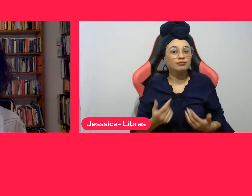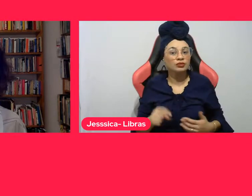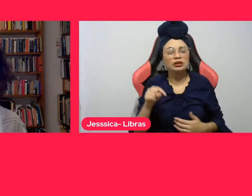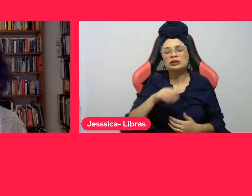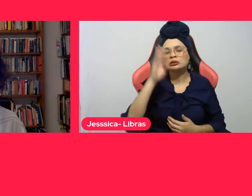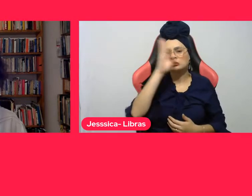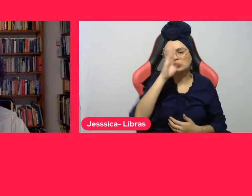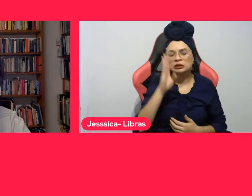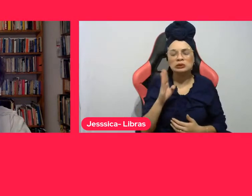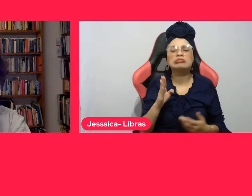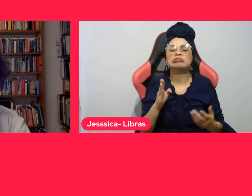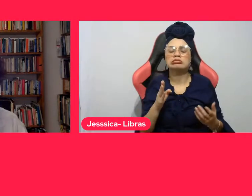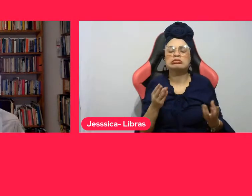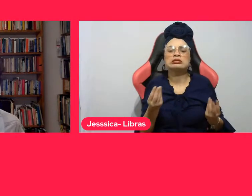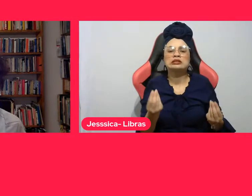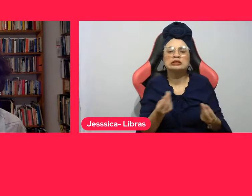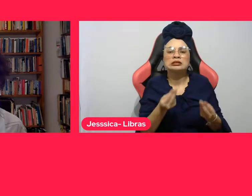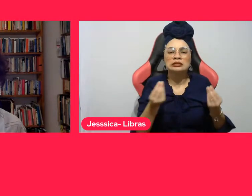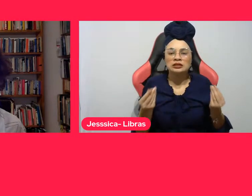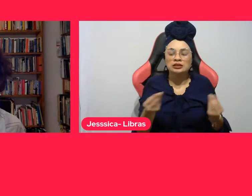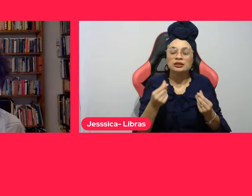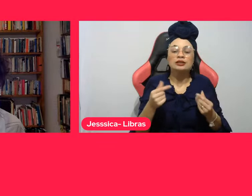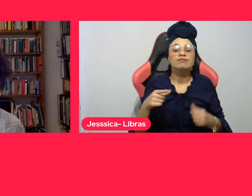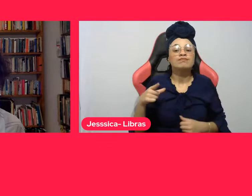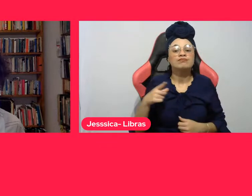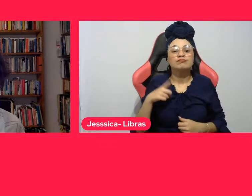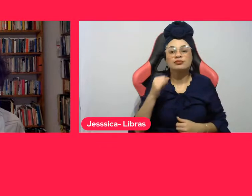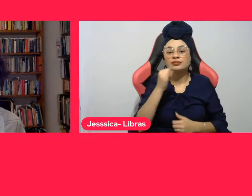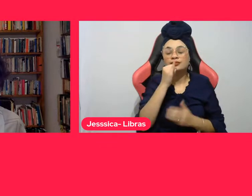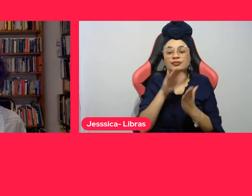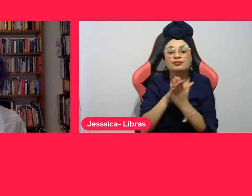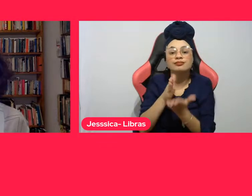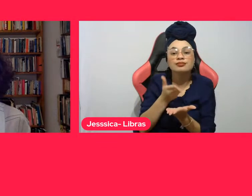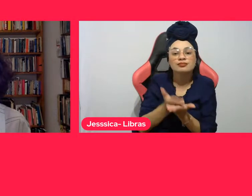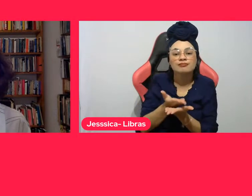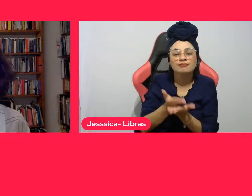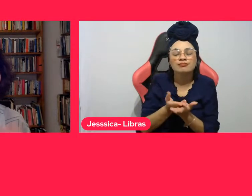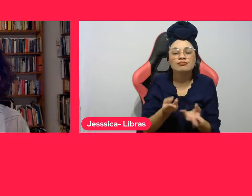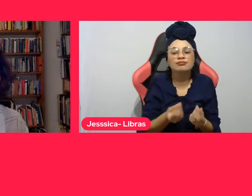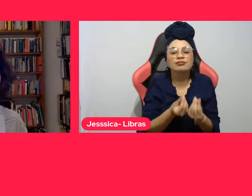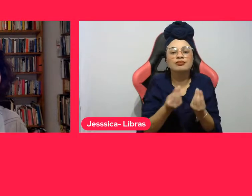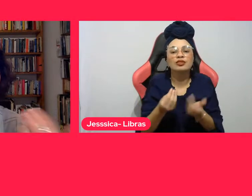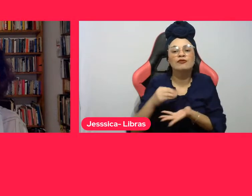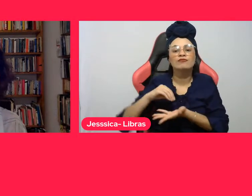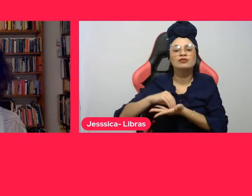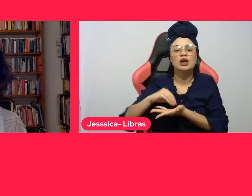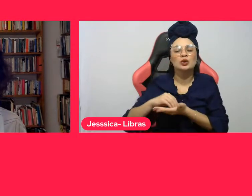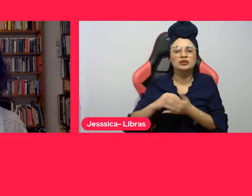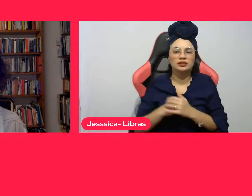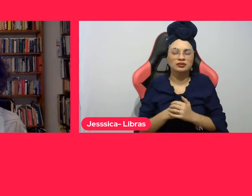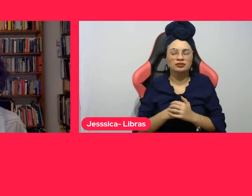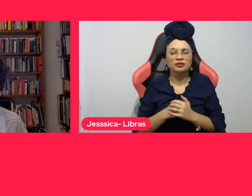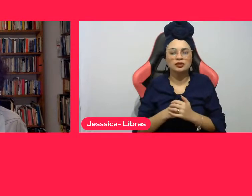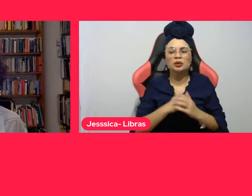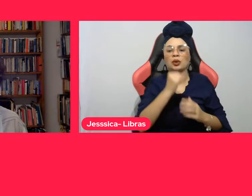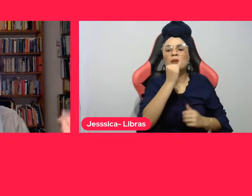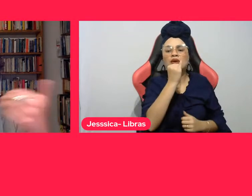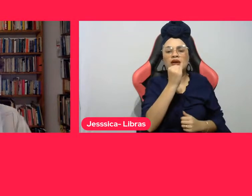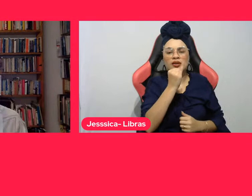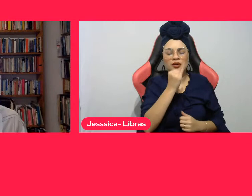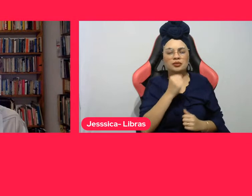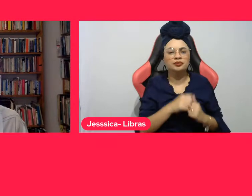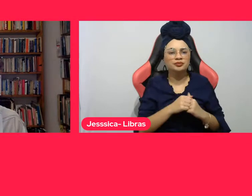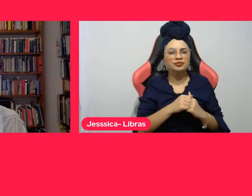onde ainda há questões muito básicas para resolver, que papel podem ter museus e instituições